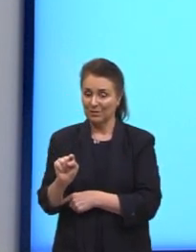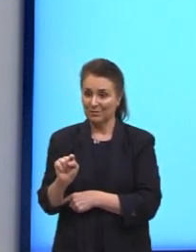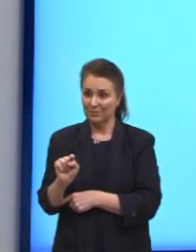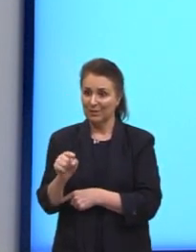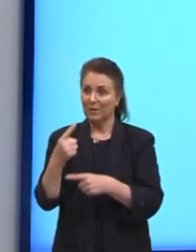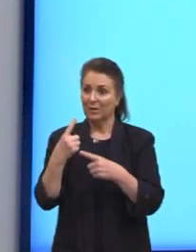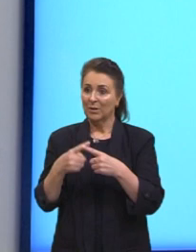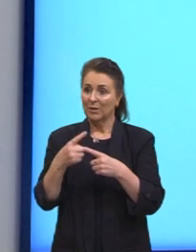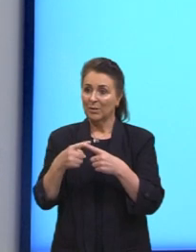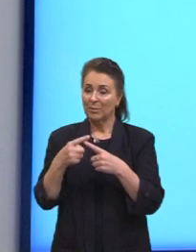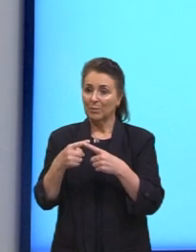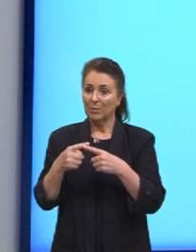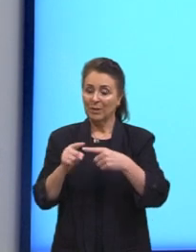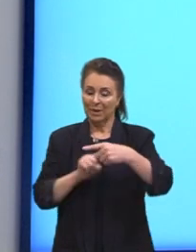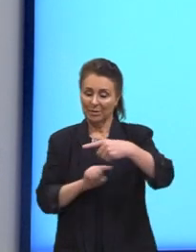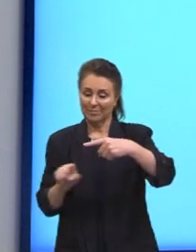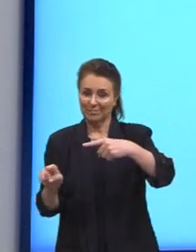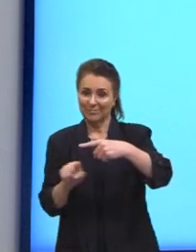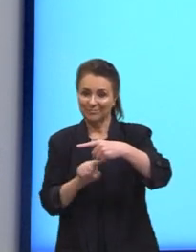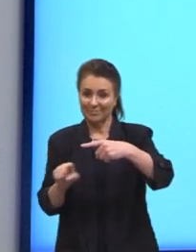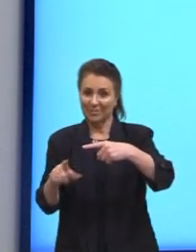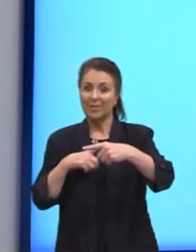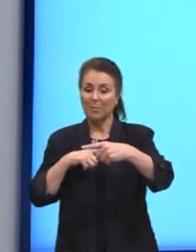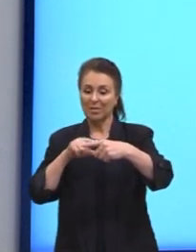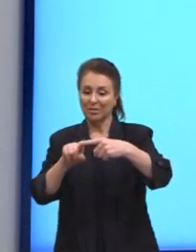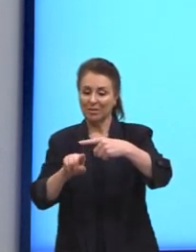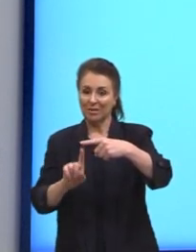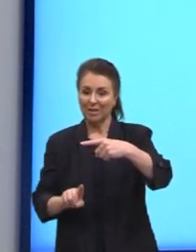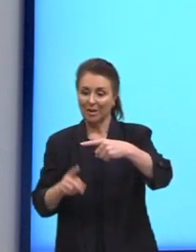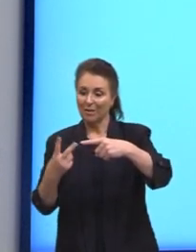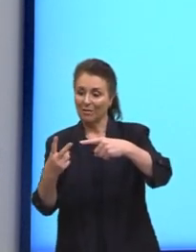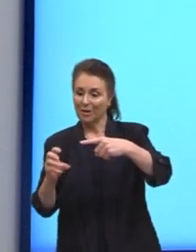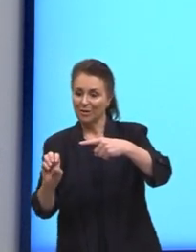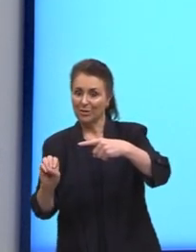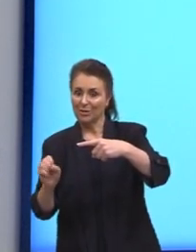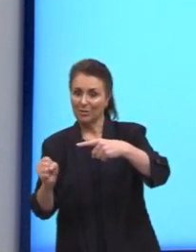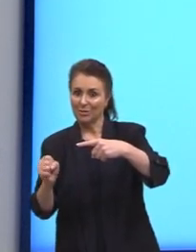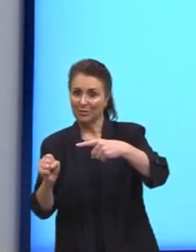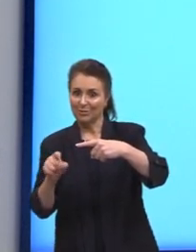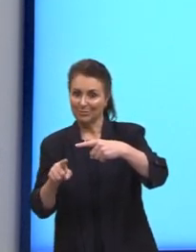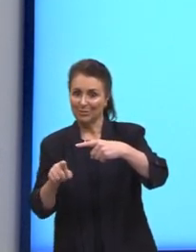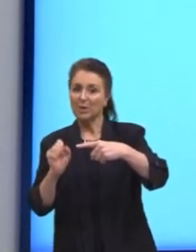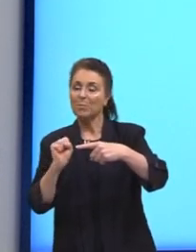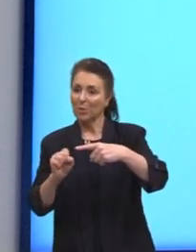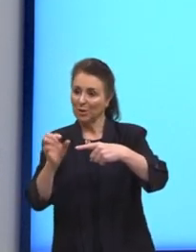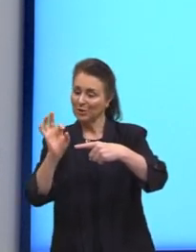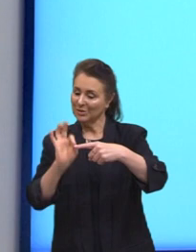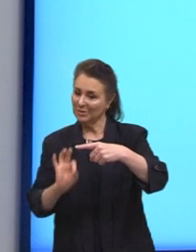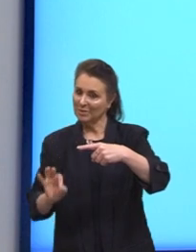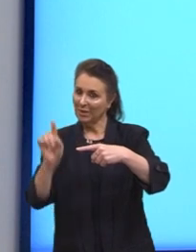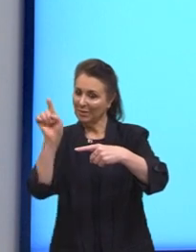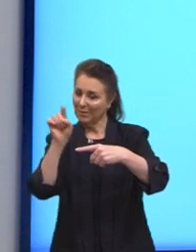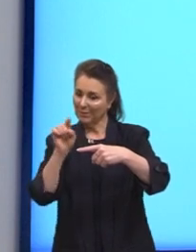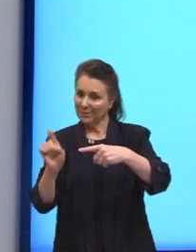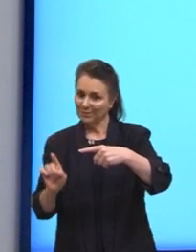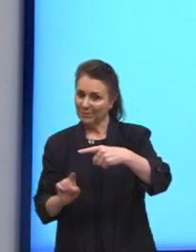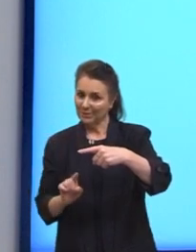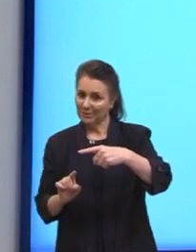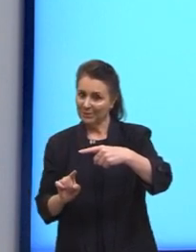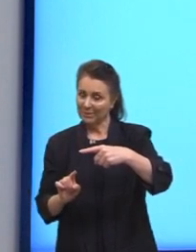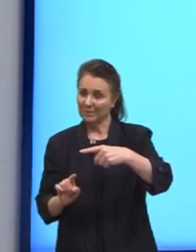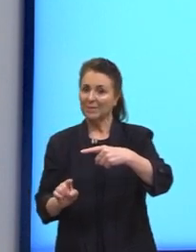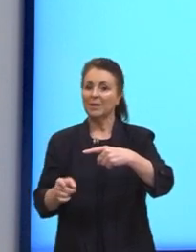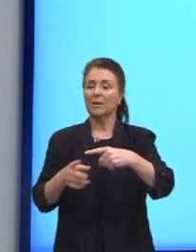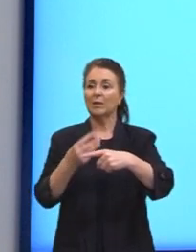Porque no denominador nós também temos o fatorial de 28 e podemos simplificar. Resta, então,